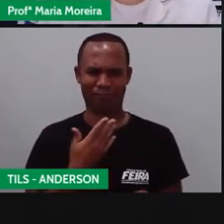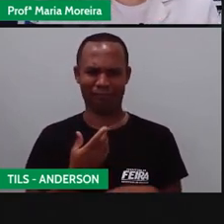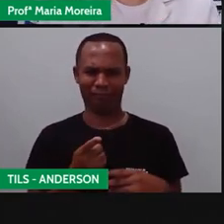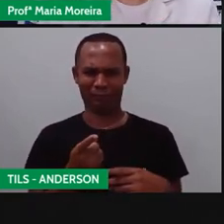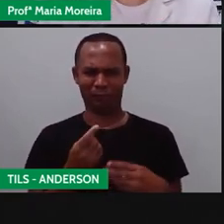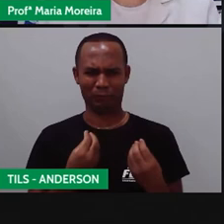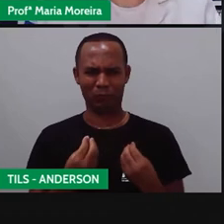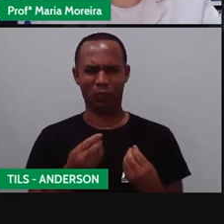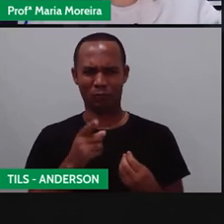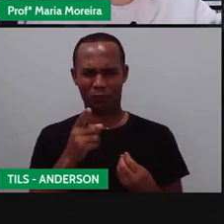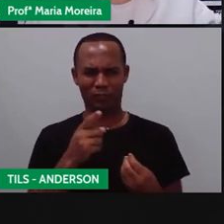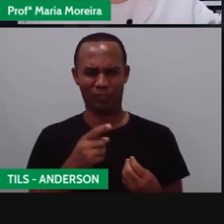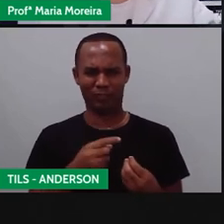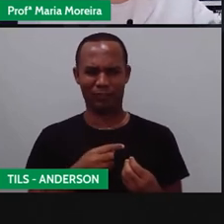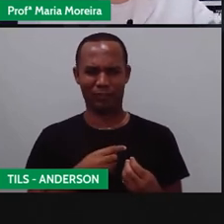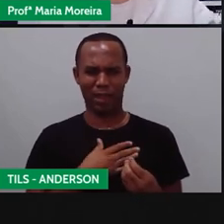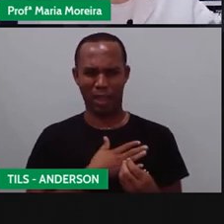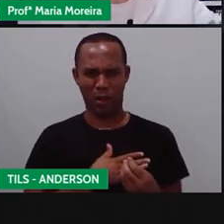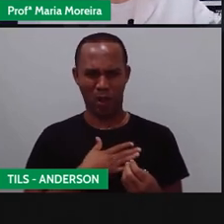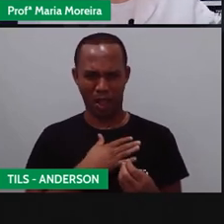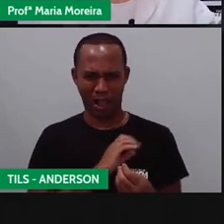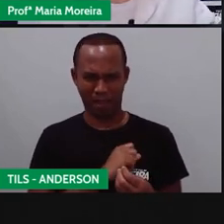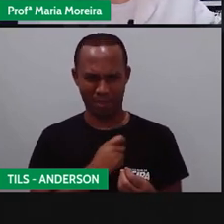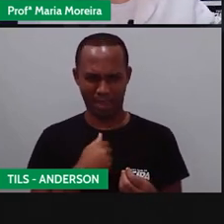E aí? Olha a cara do coitado, gente.